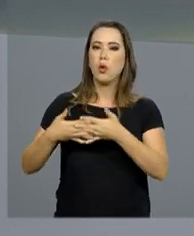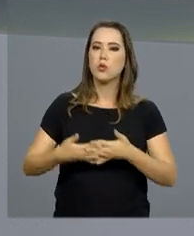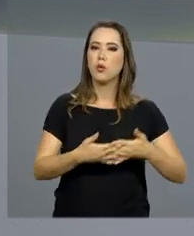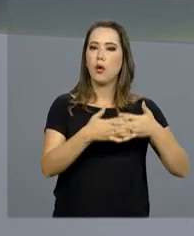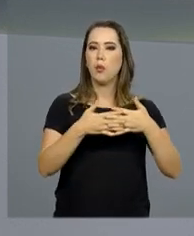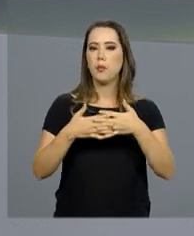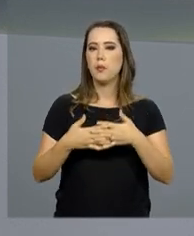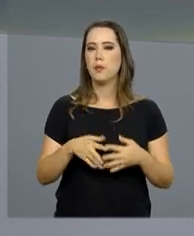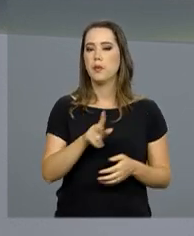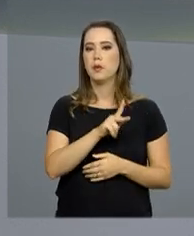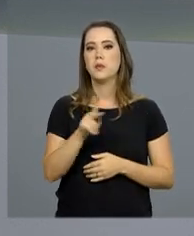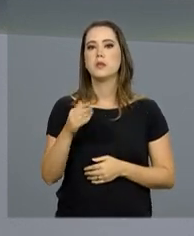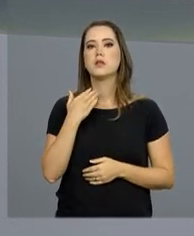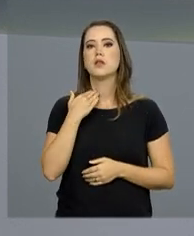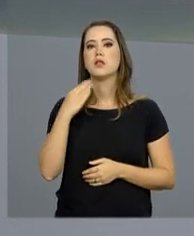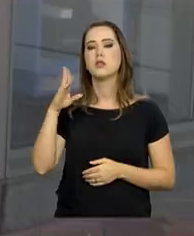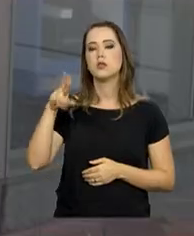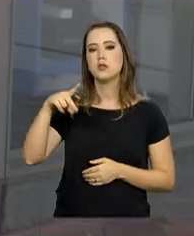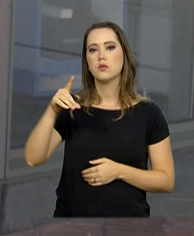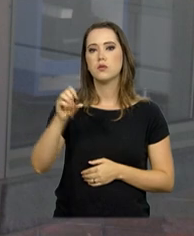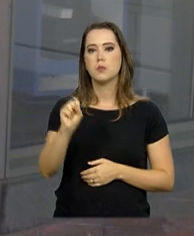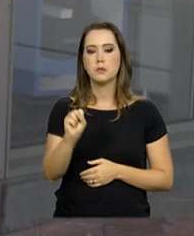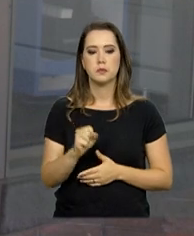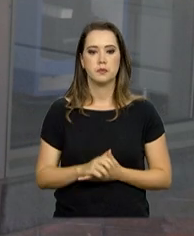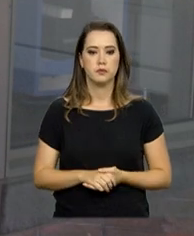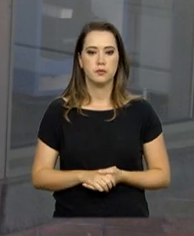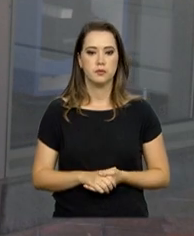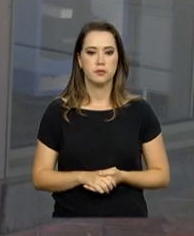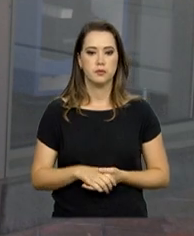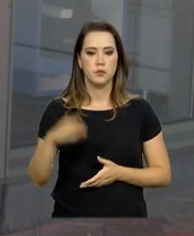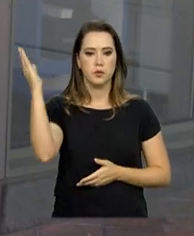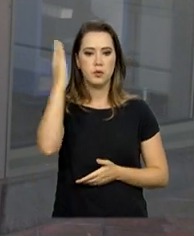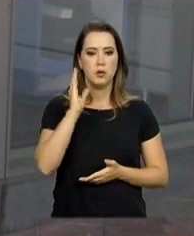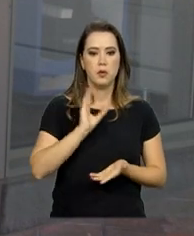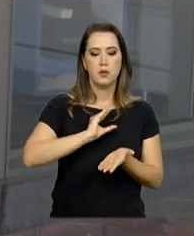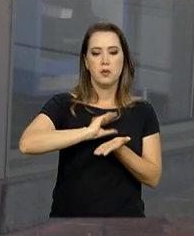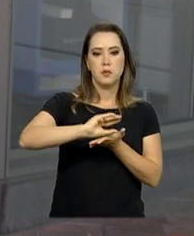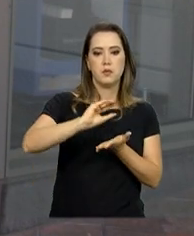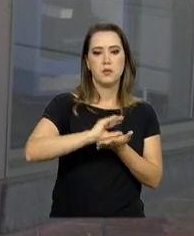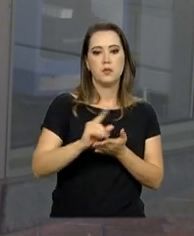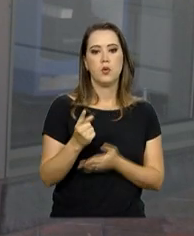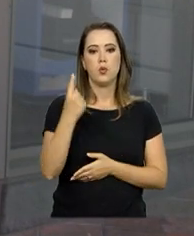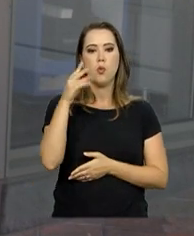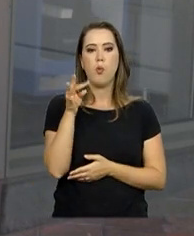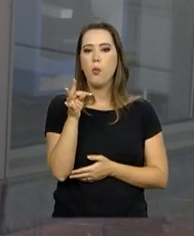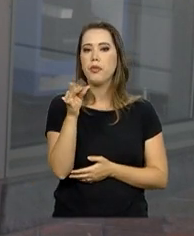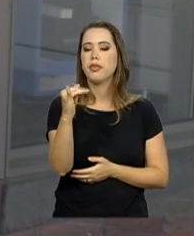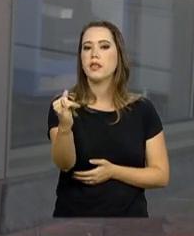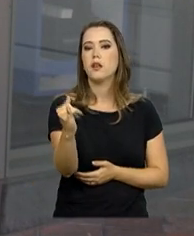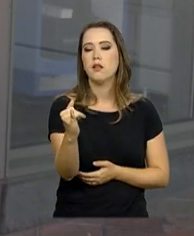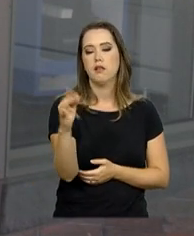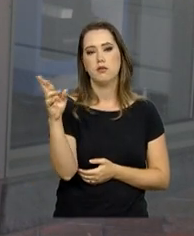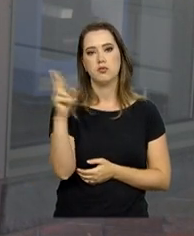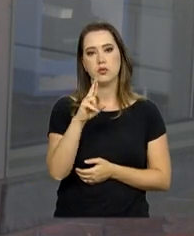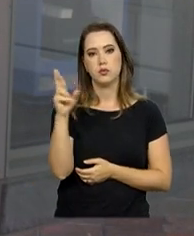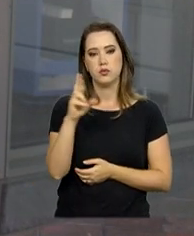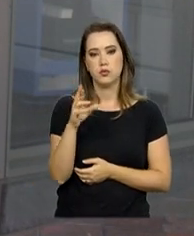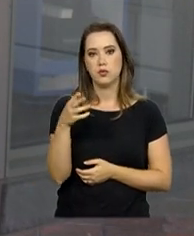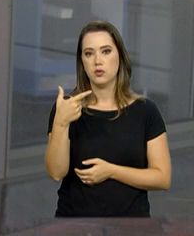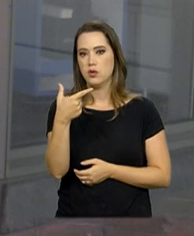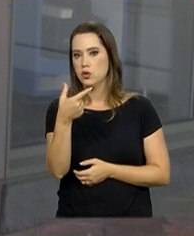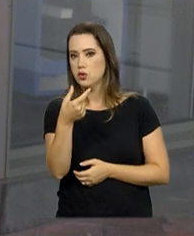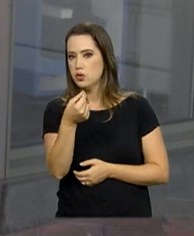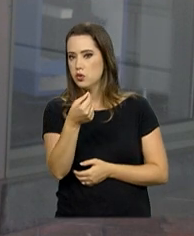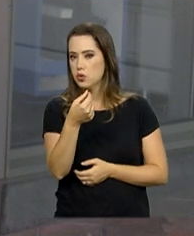presidente do BNDES. A perspectiva é que o Brasil invista 1 trilhão e 30 bilhões de reais entre 2018